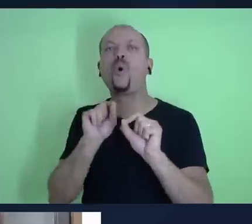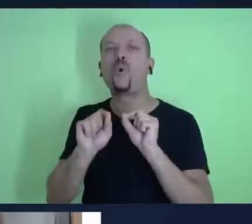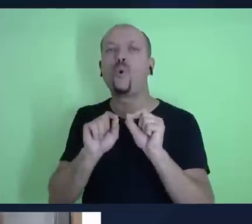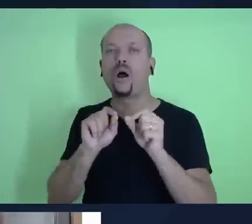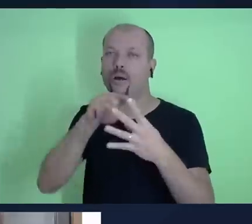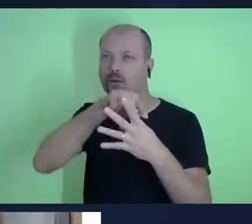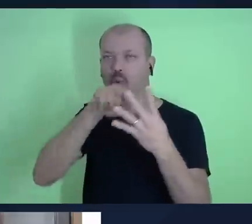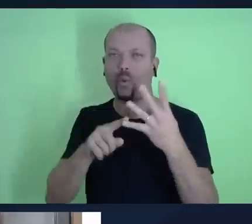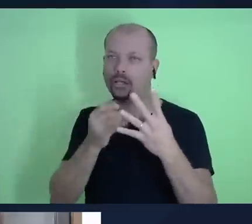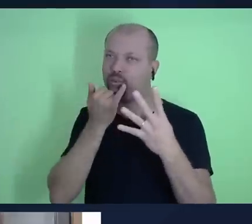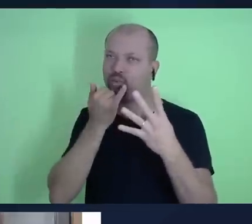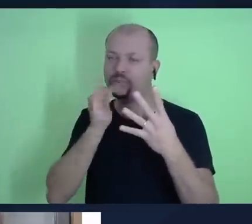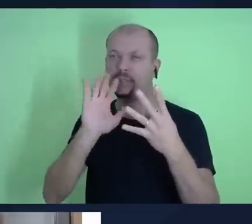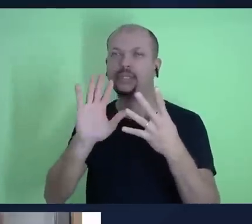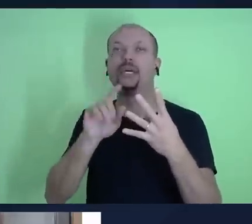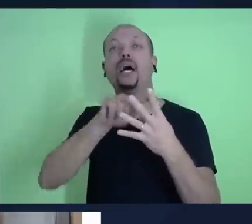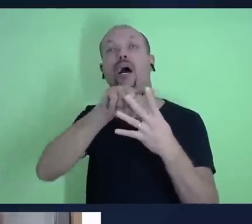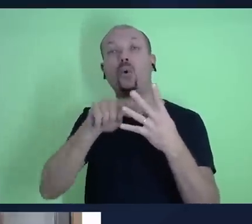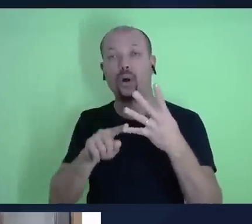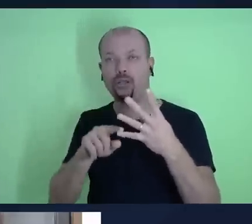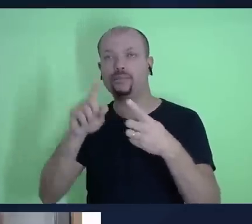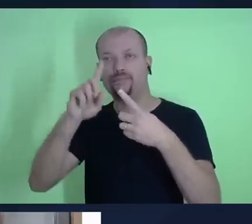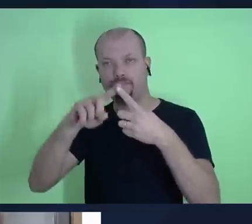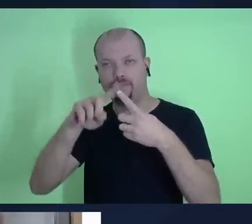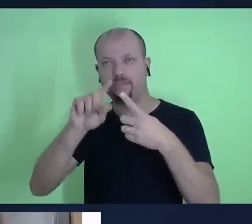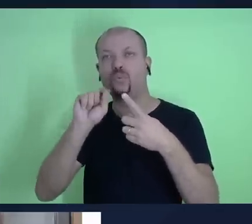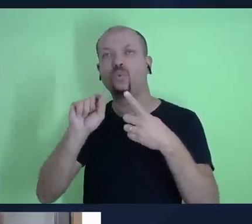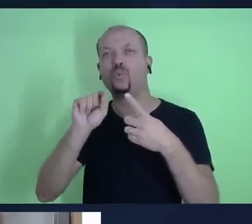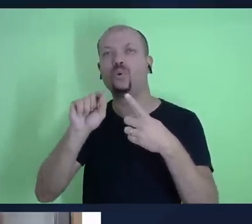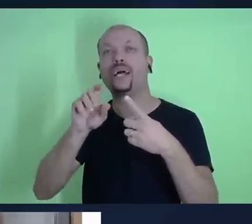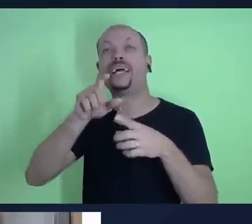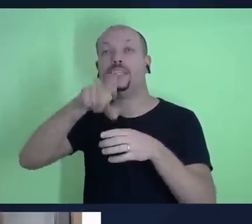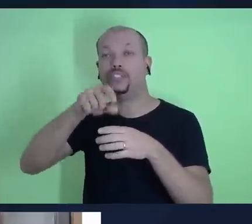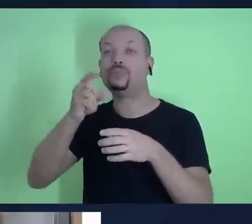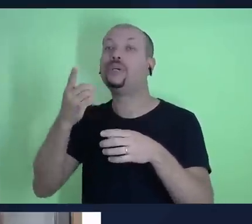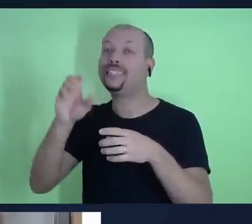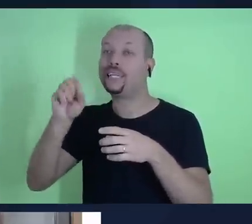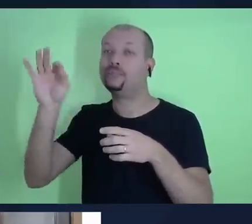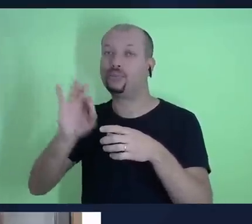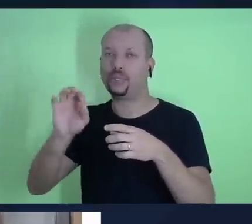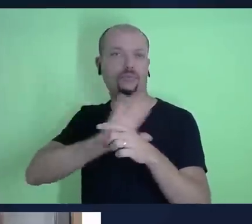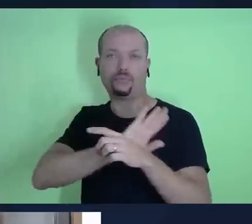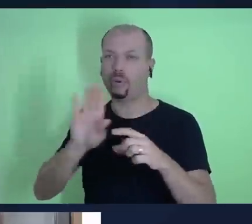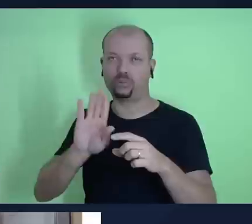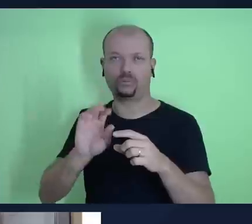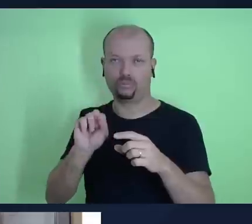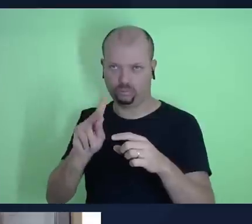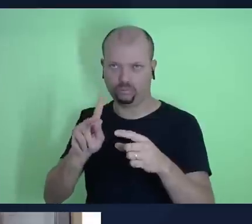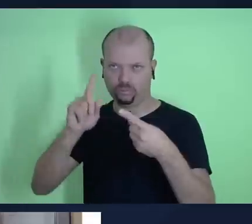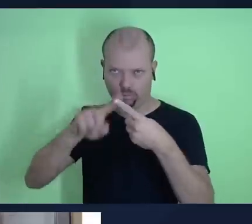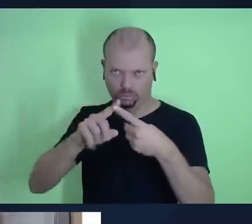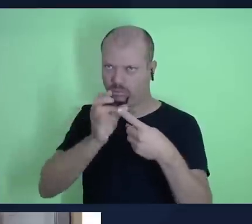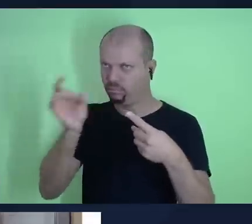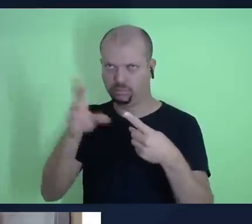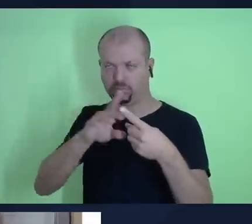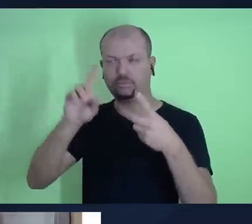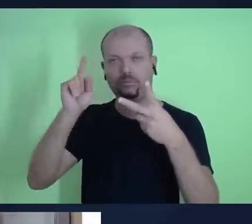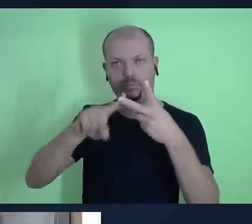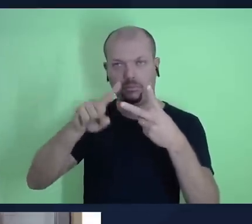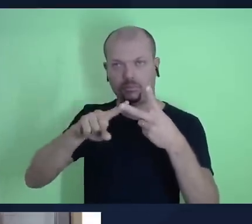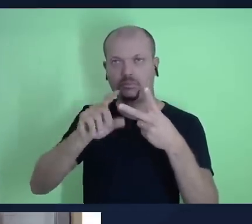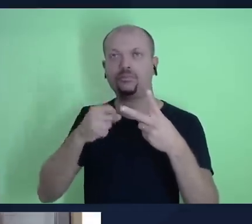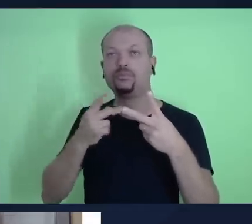princípios perdão o primeiro princípio que diz é 10% ponto certo segundo princípio que a gente